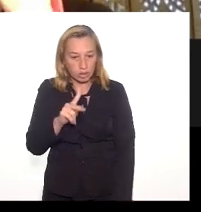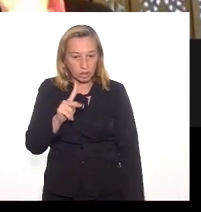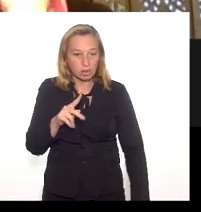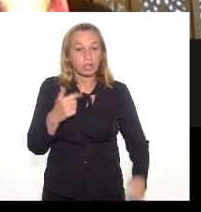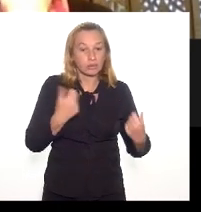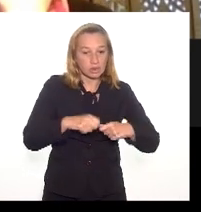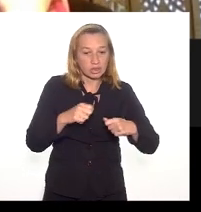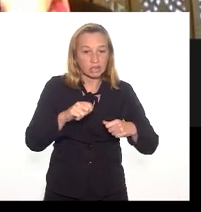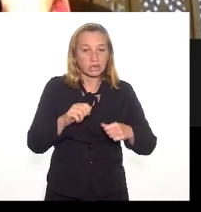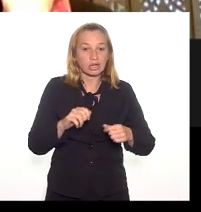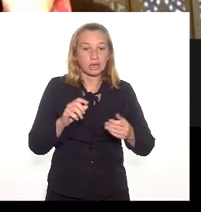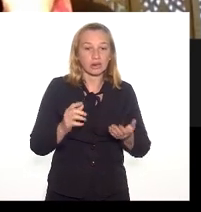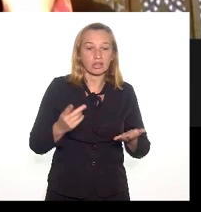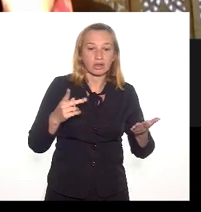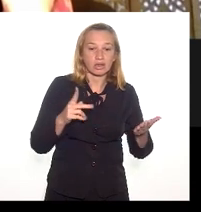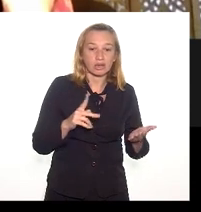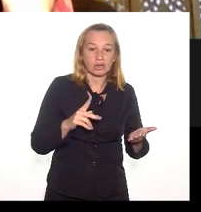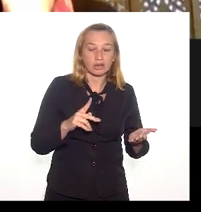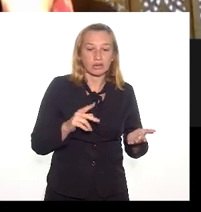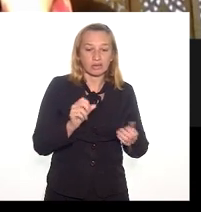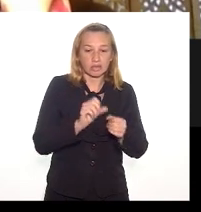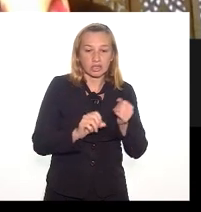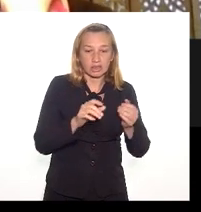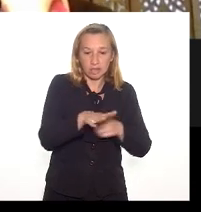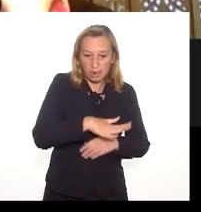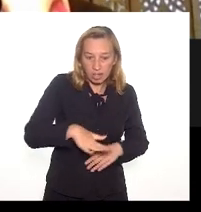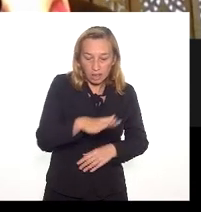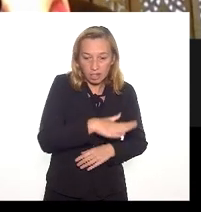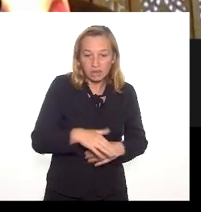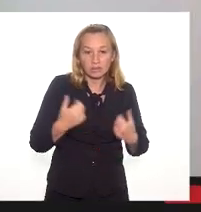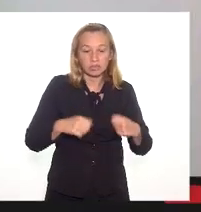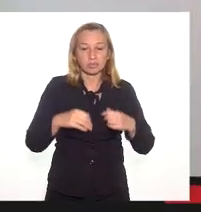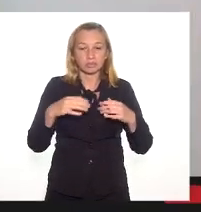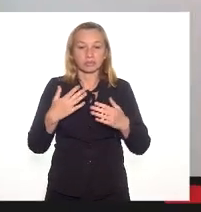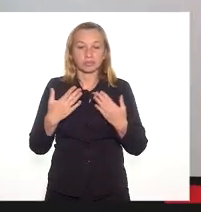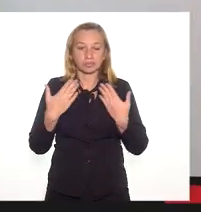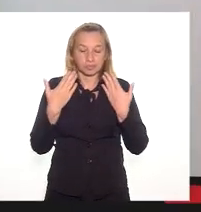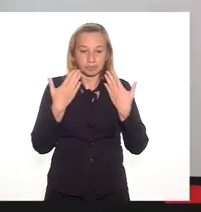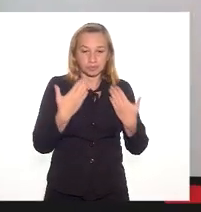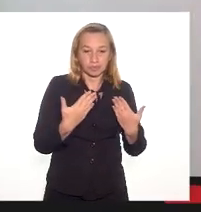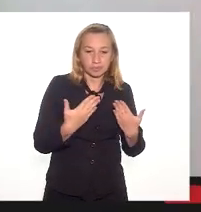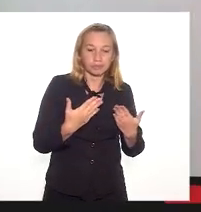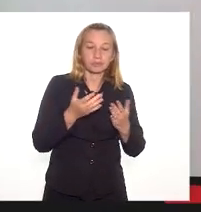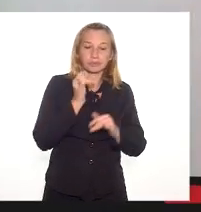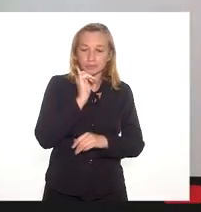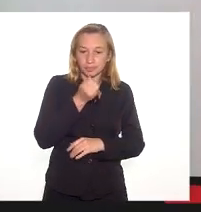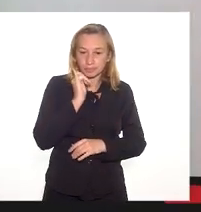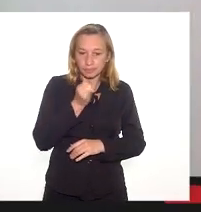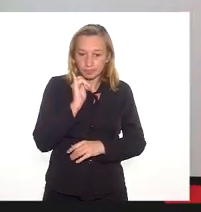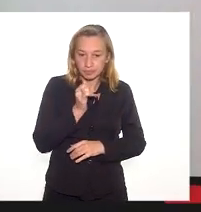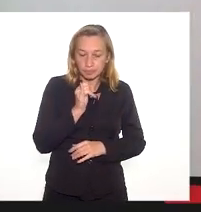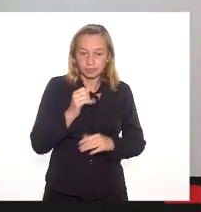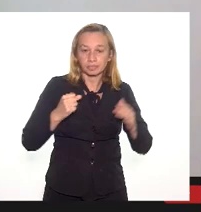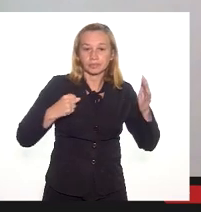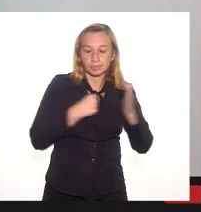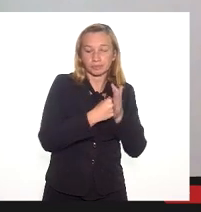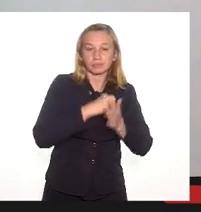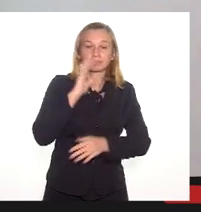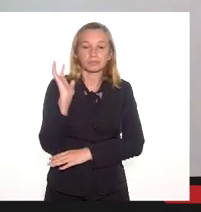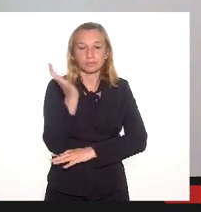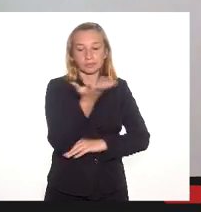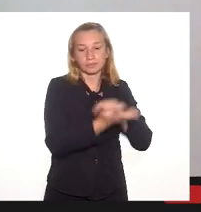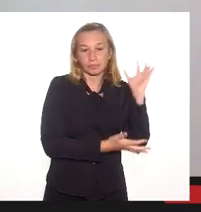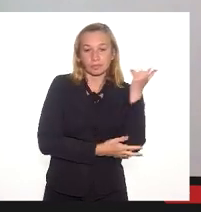Tem que ser realizado na área. E ele deve ser apresentado através de um relatório de impacto ambiental, que é o RIMA,